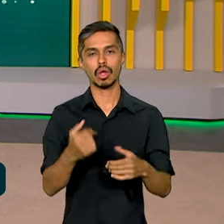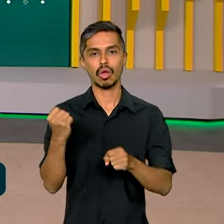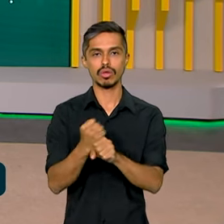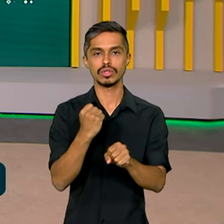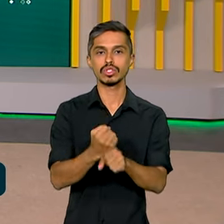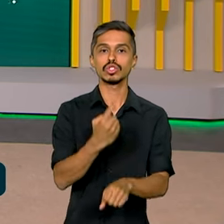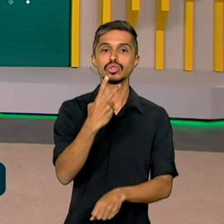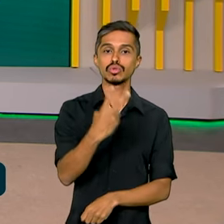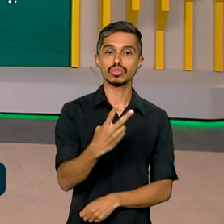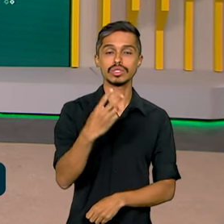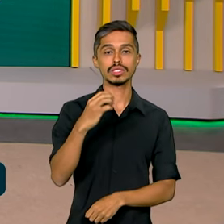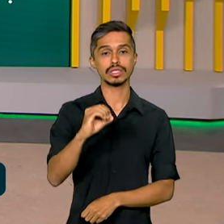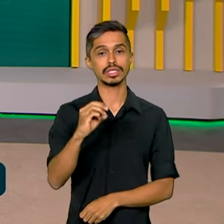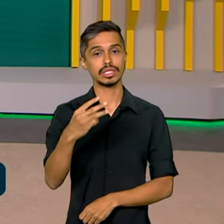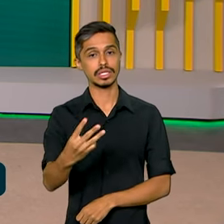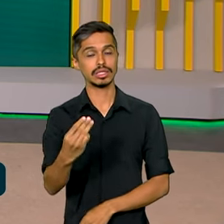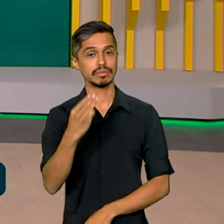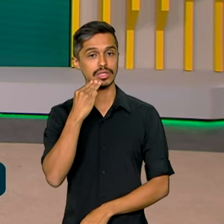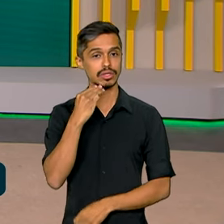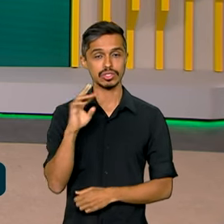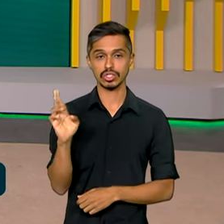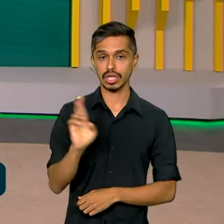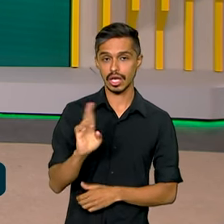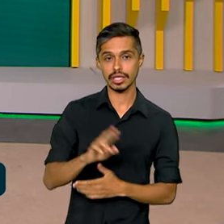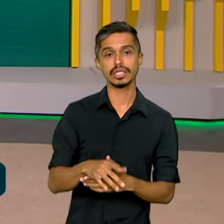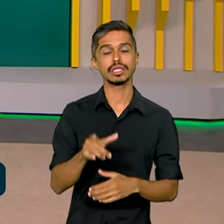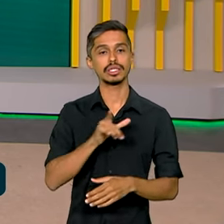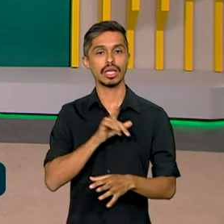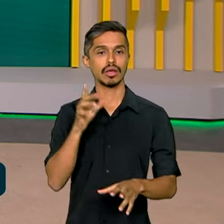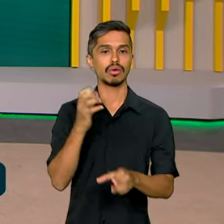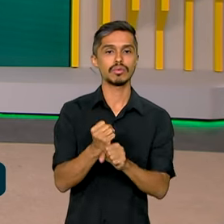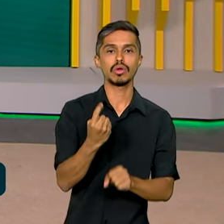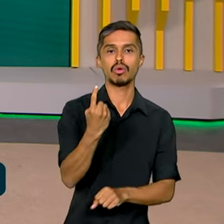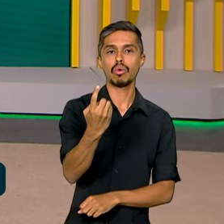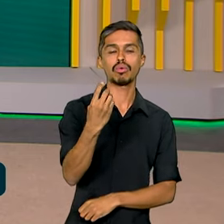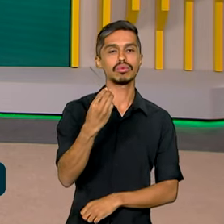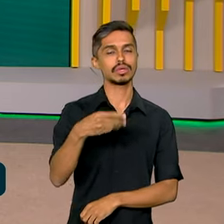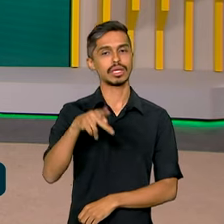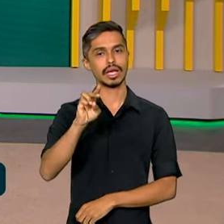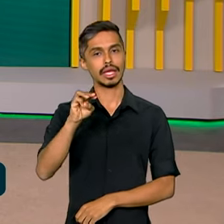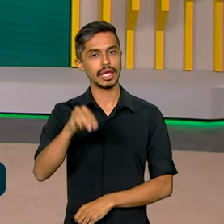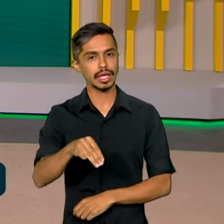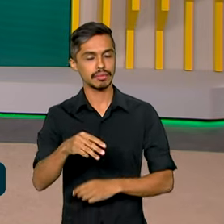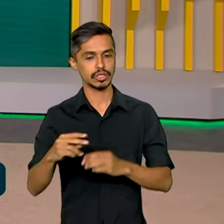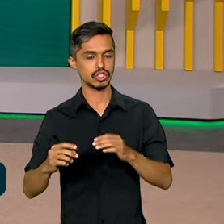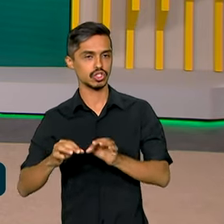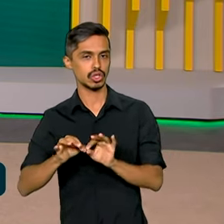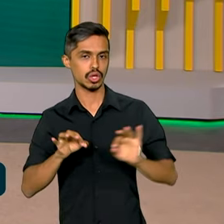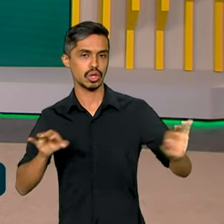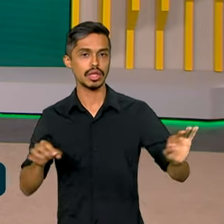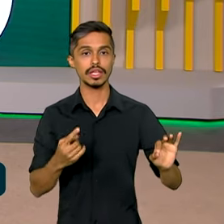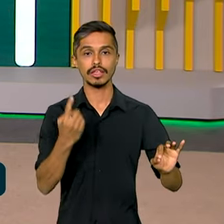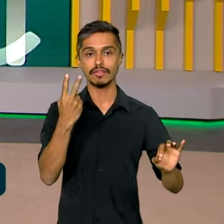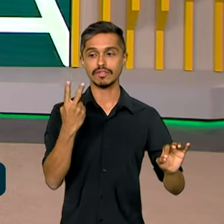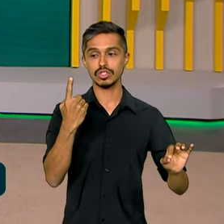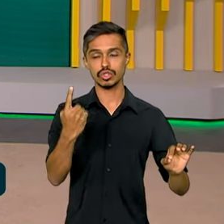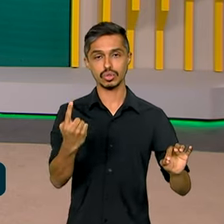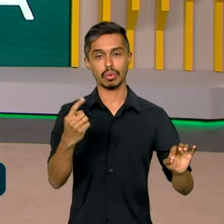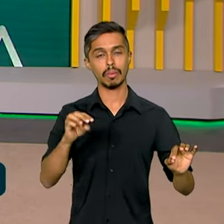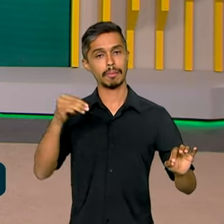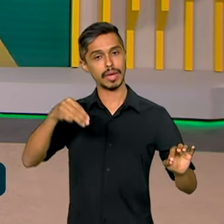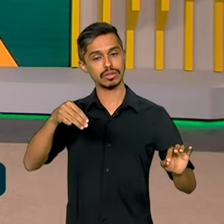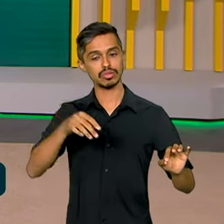203 milhões de reais e terá mais de um quilômetro de extensão e 21 metros de